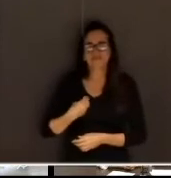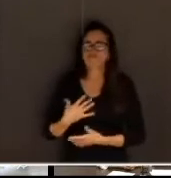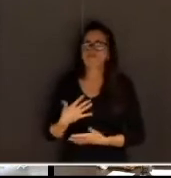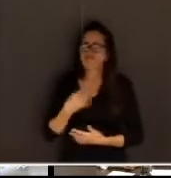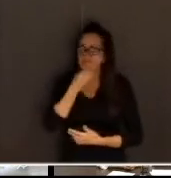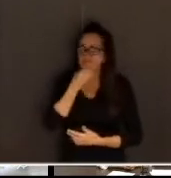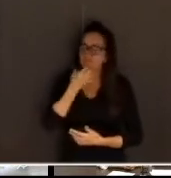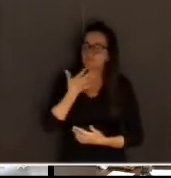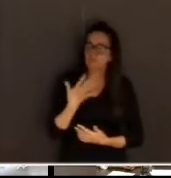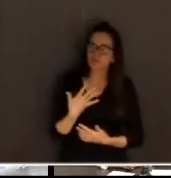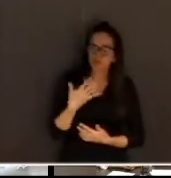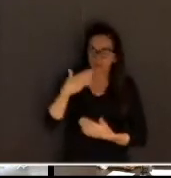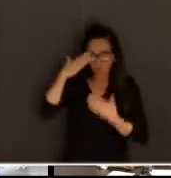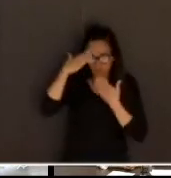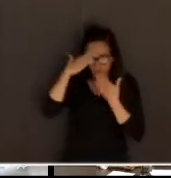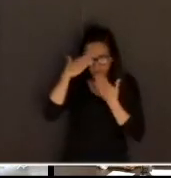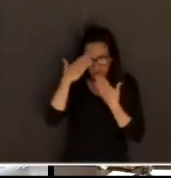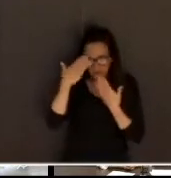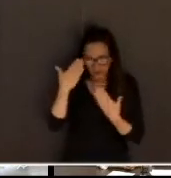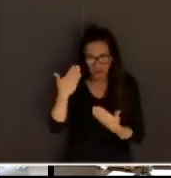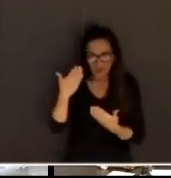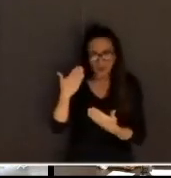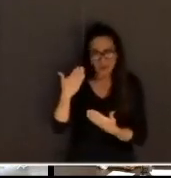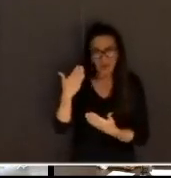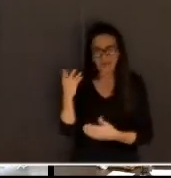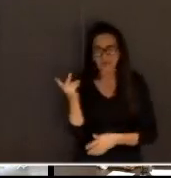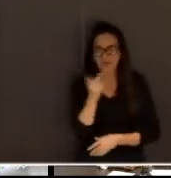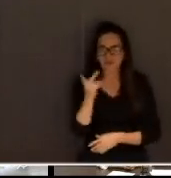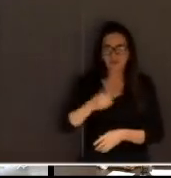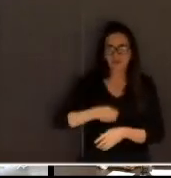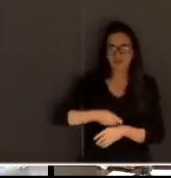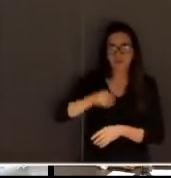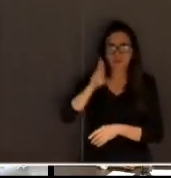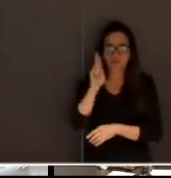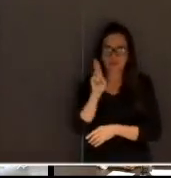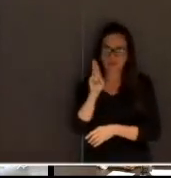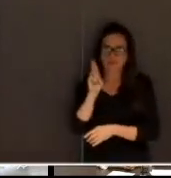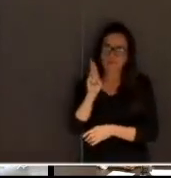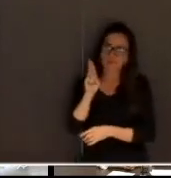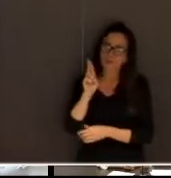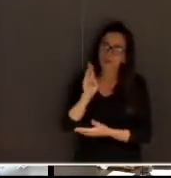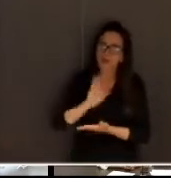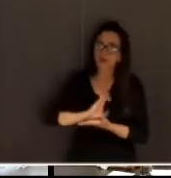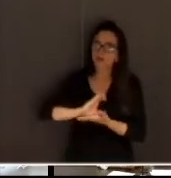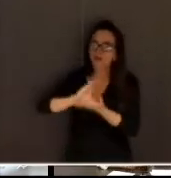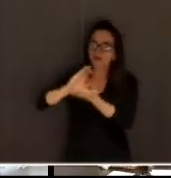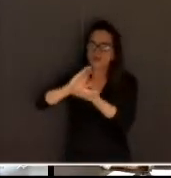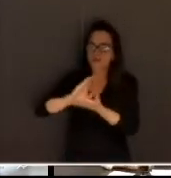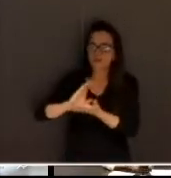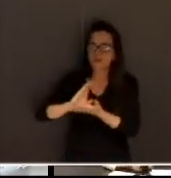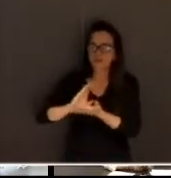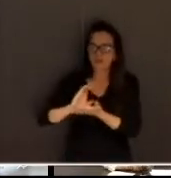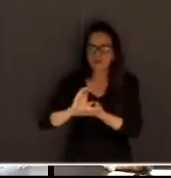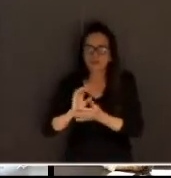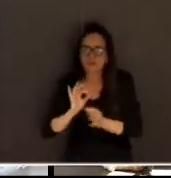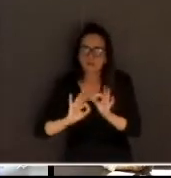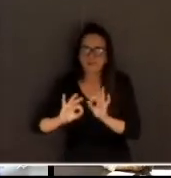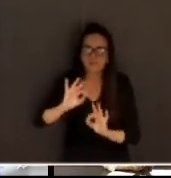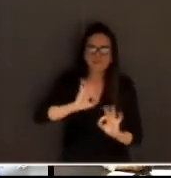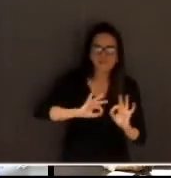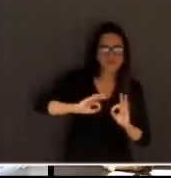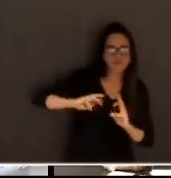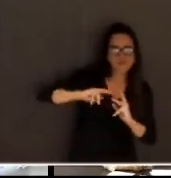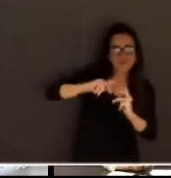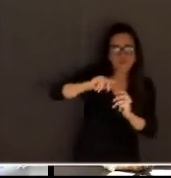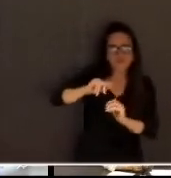Quero também agradecer a doutora Fernanda Marinela, nossa conselheira que está organizando todo esse evento, um